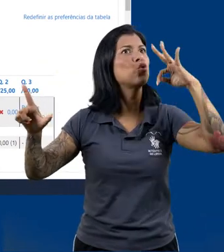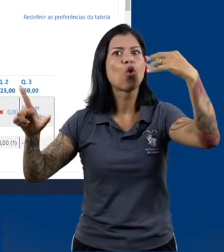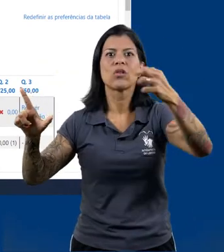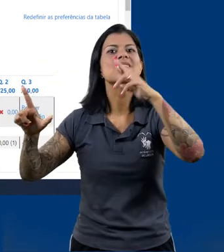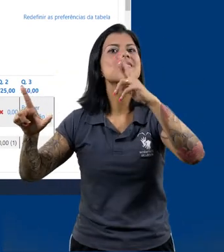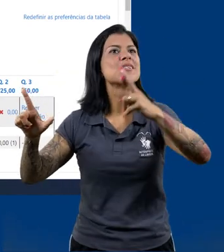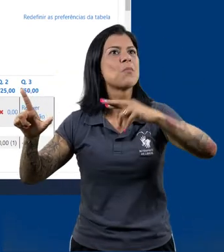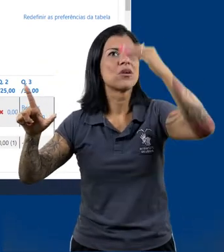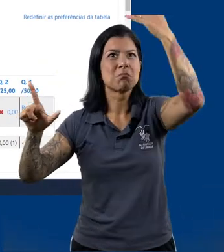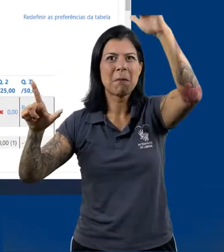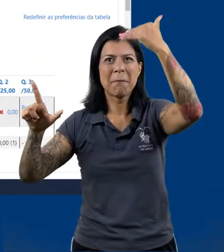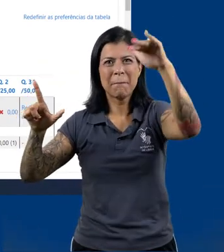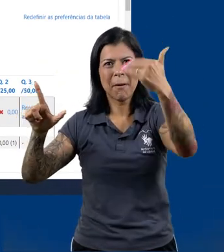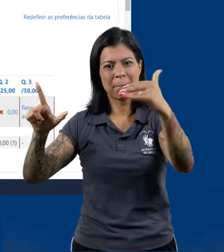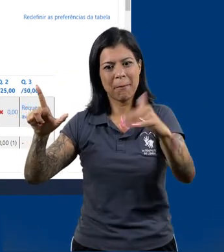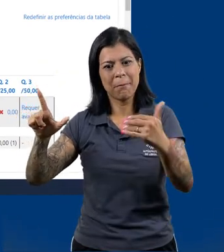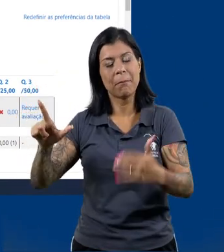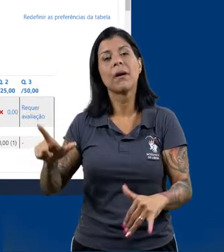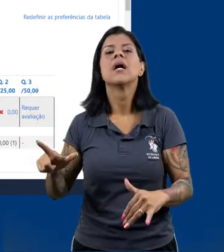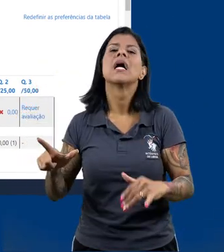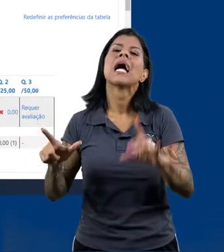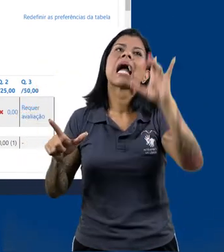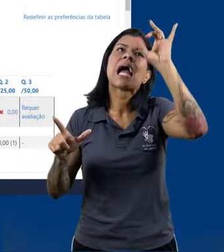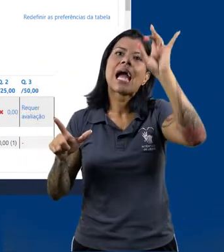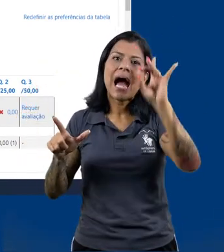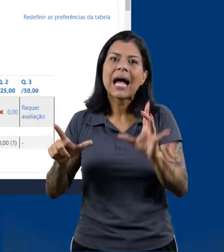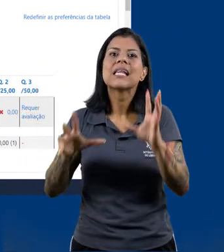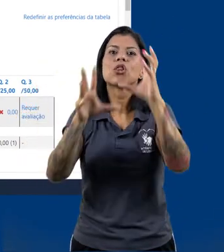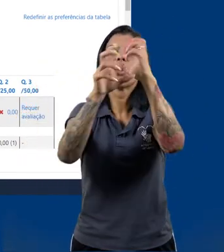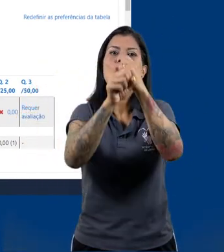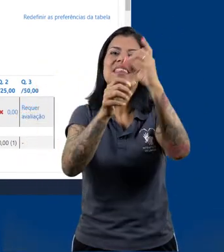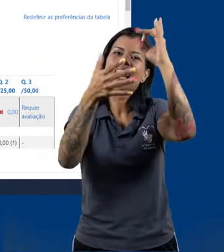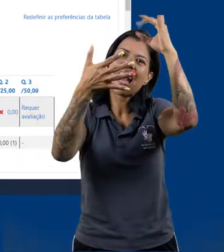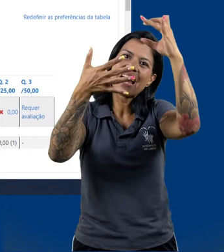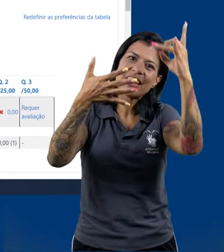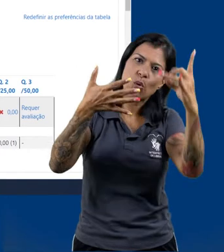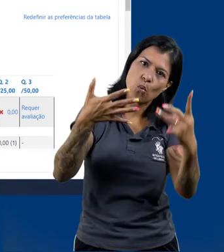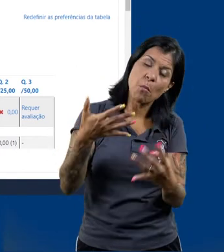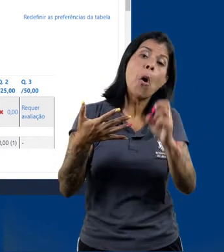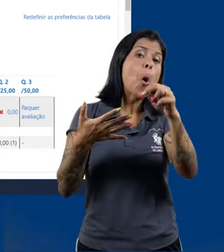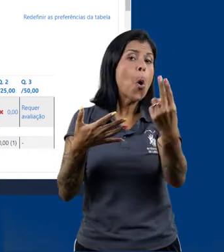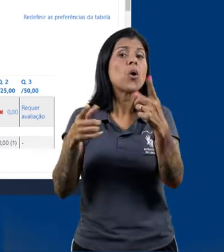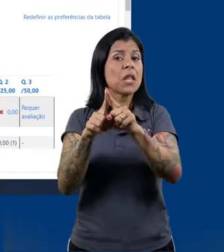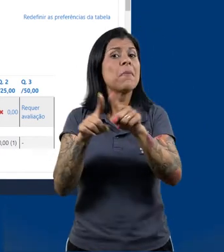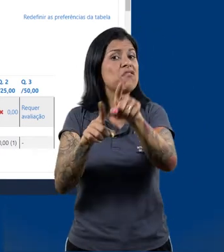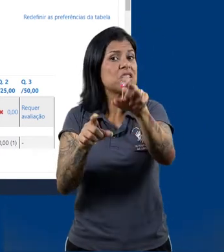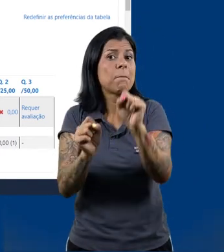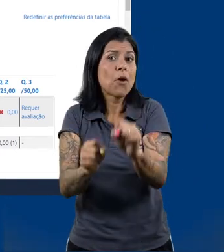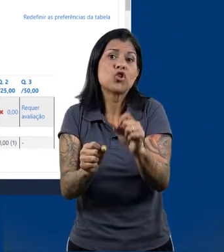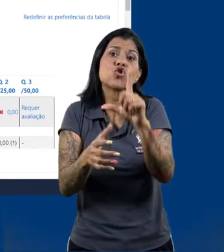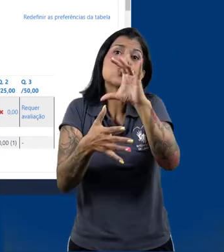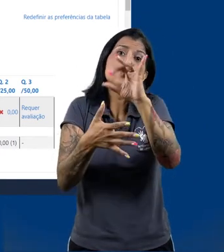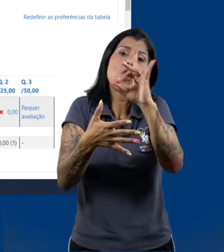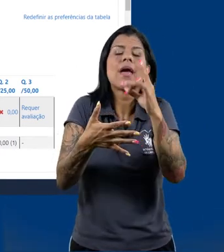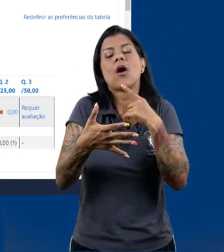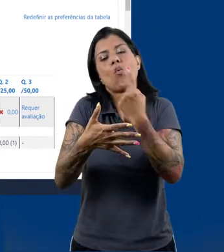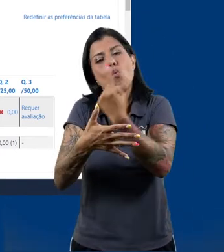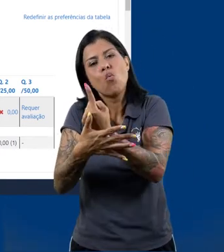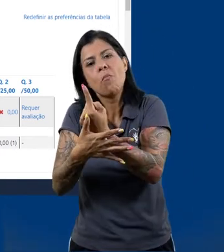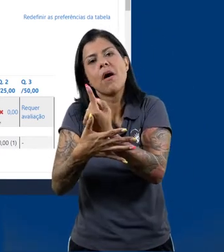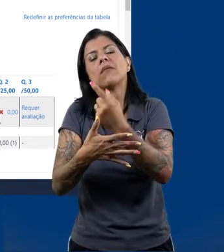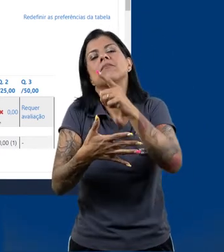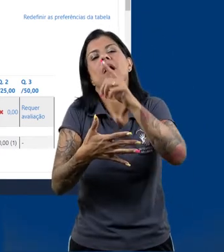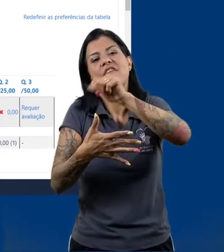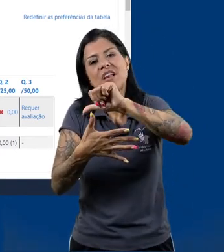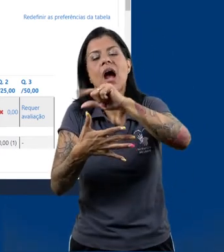todas as questões e respectivas notas que foram atribuídas ou pode ser feito questão a questão,